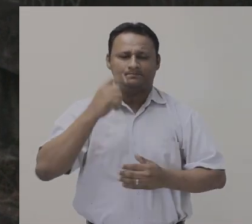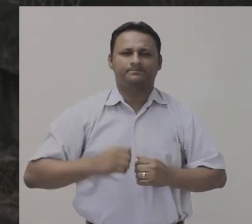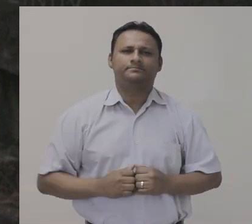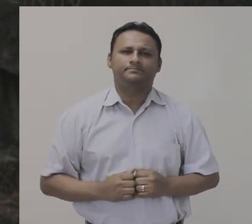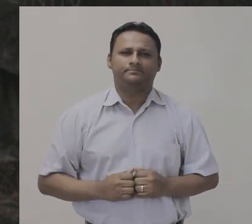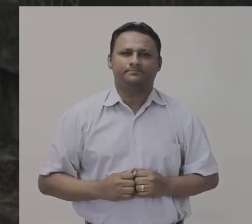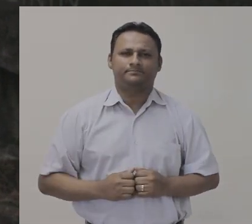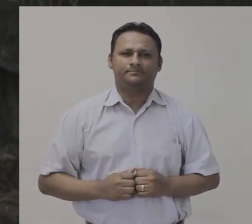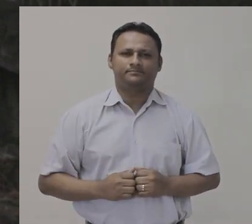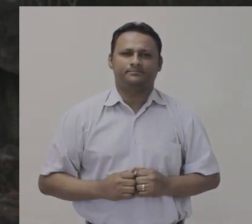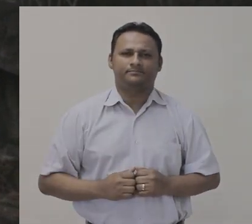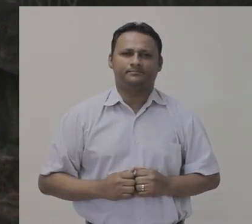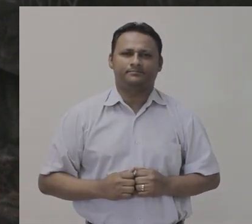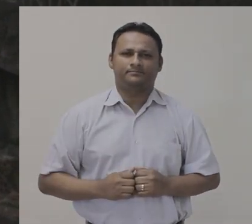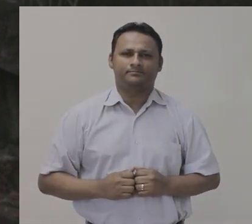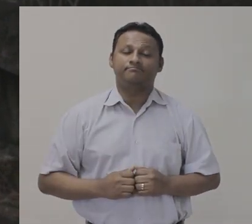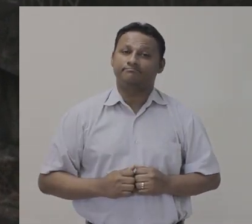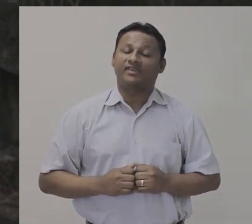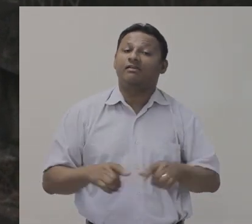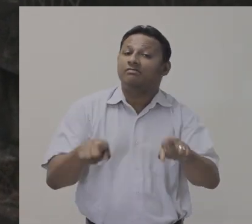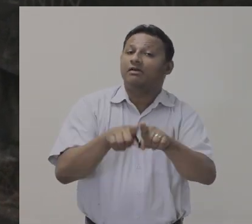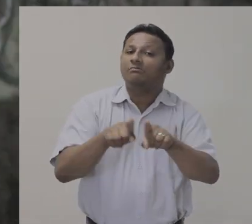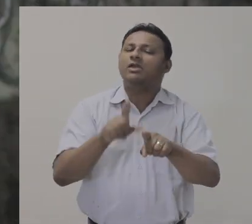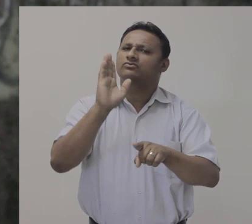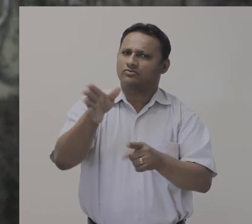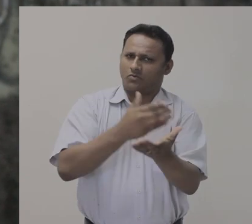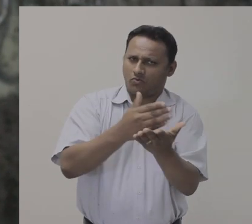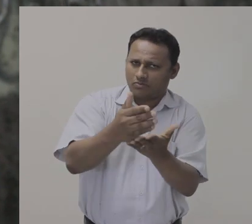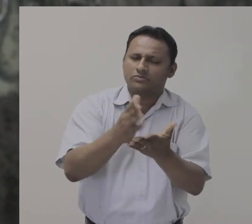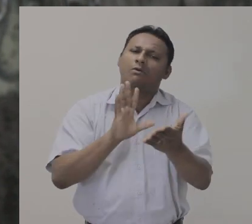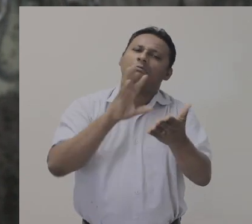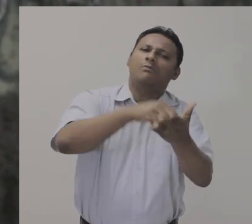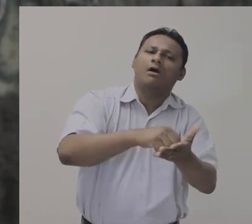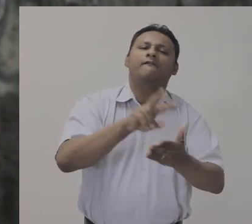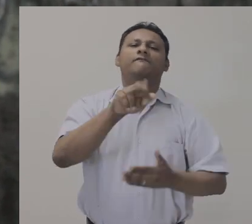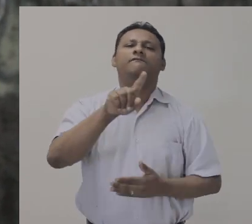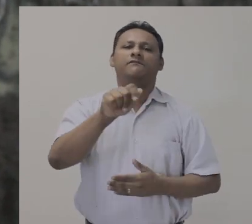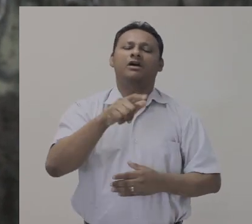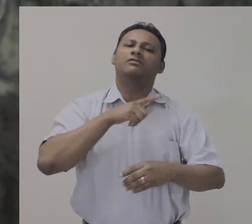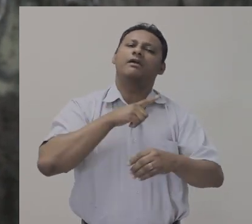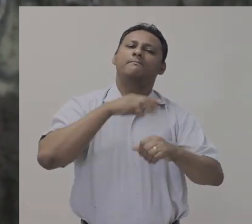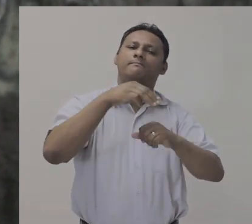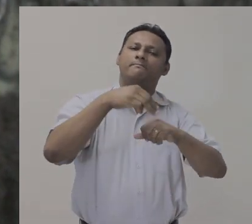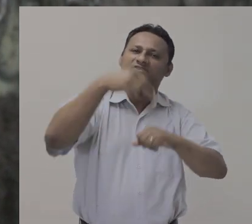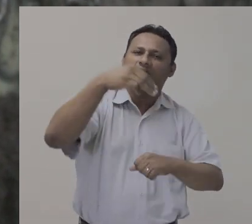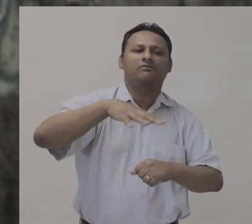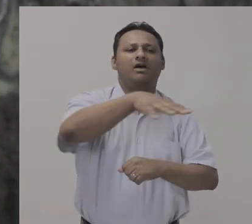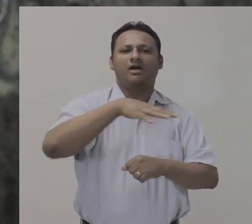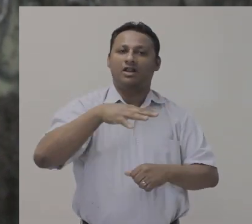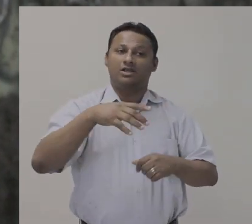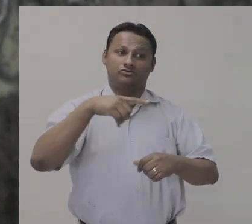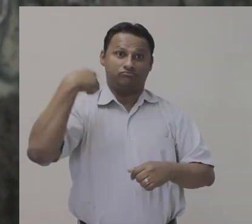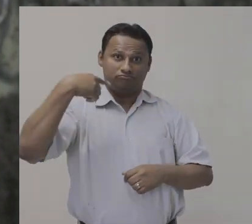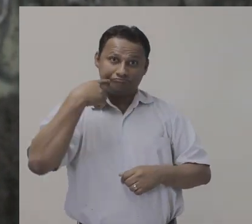site comunicaçãosocial.ufes.br. Também estão abertas vagas para aluno regular no Mestrado de